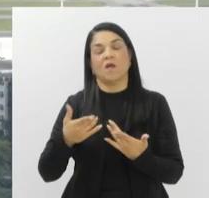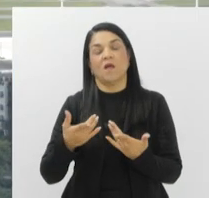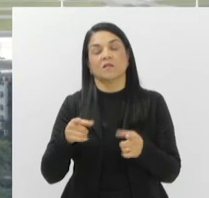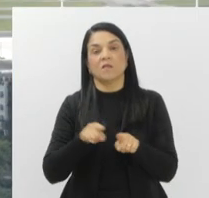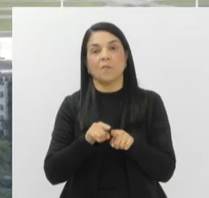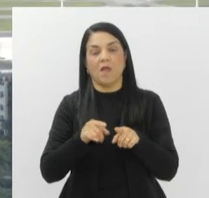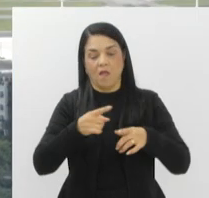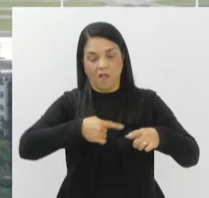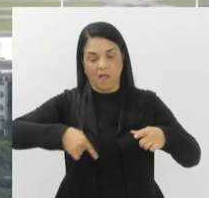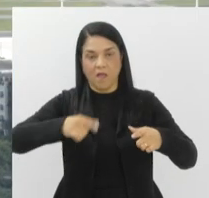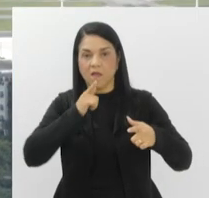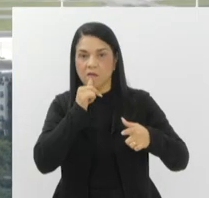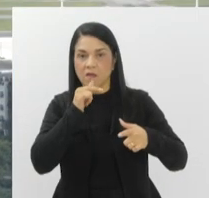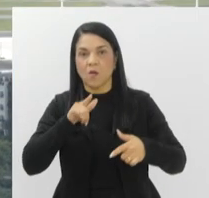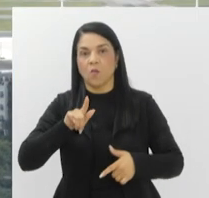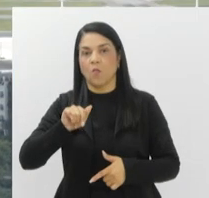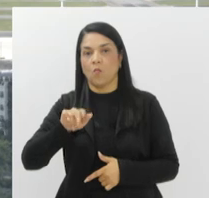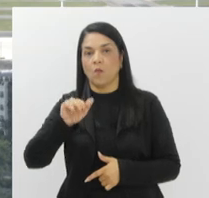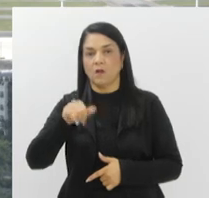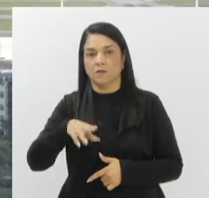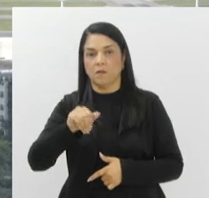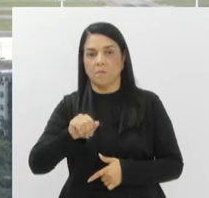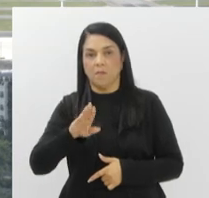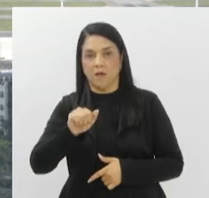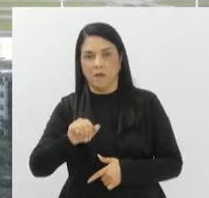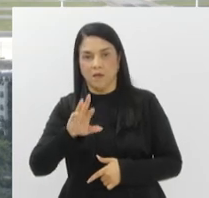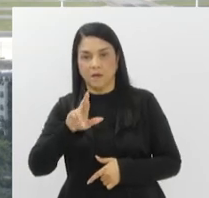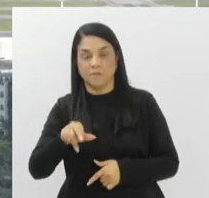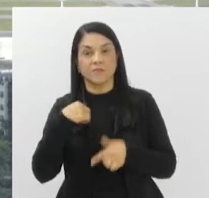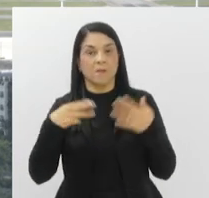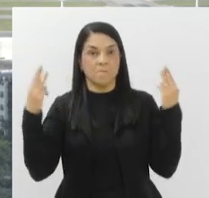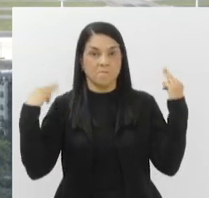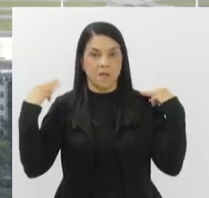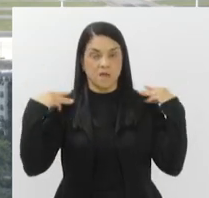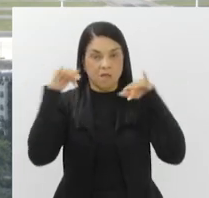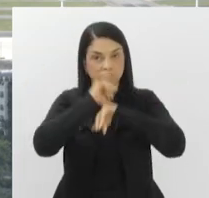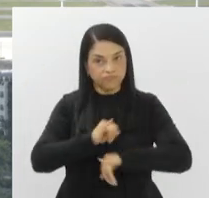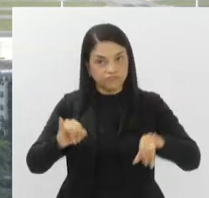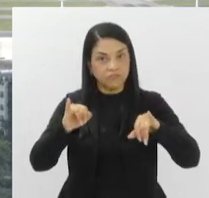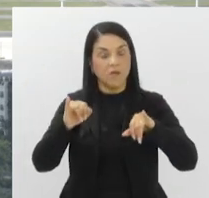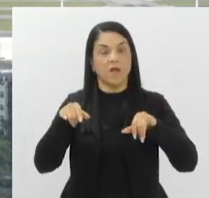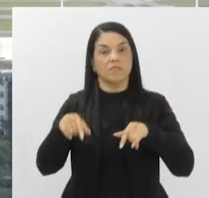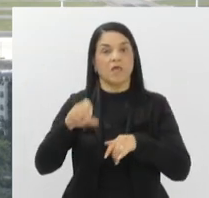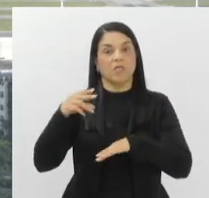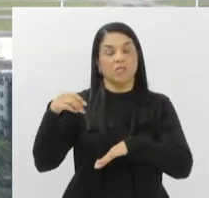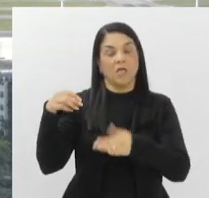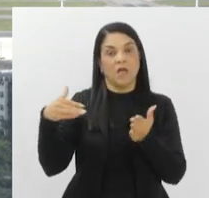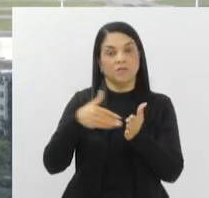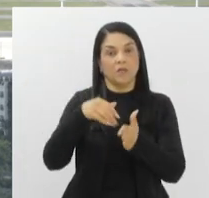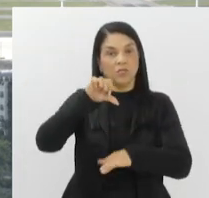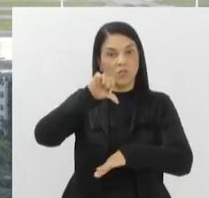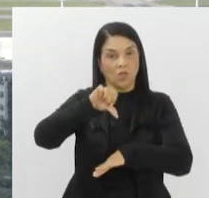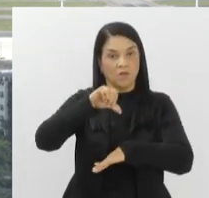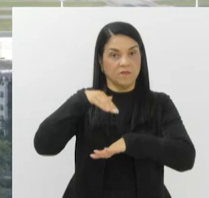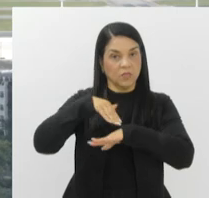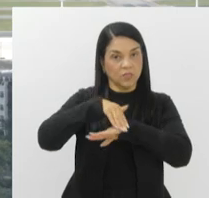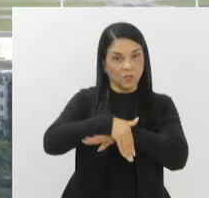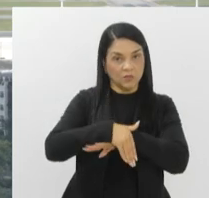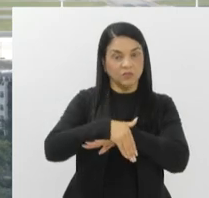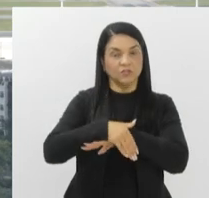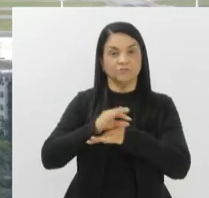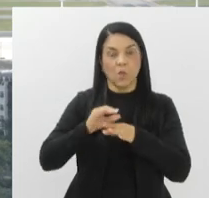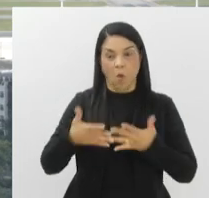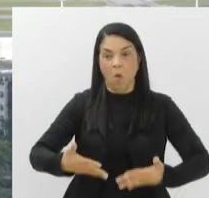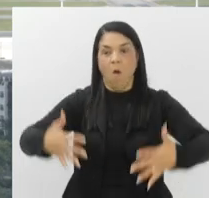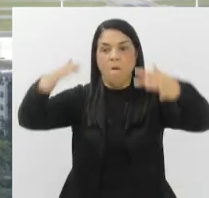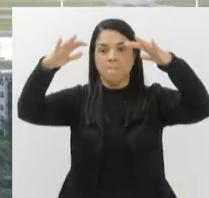Marinha emitiu um alerta de ressaca até 9 da noite desta quarta-feira, com ondas que podem chegar a 4 metros de